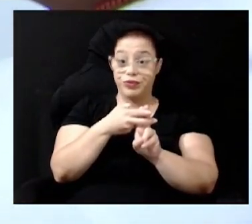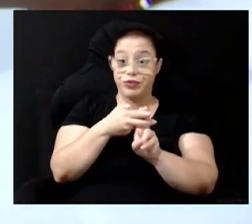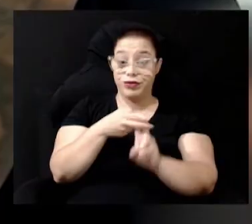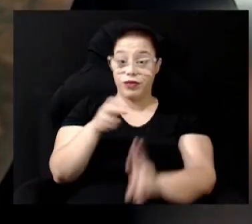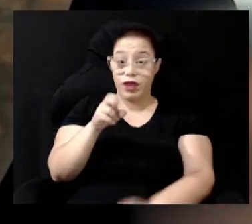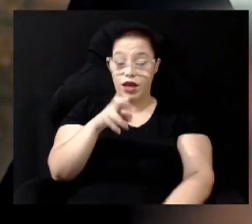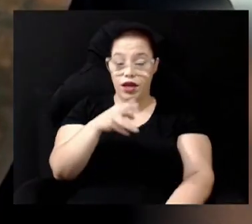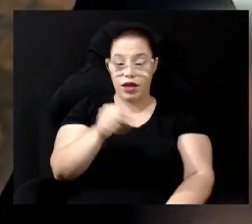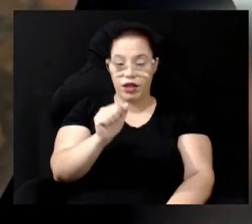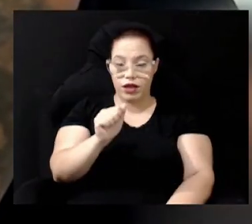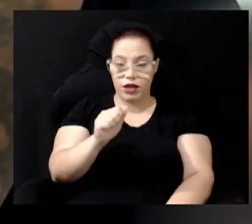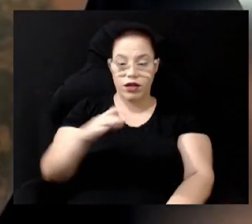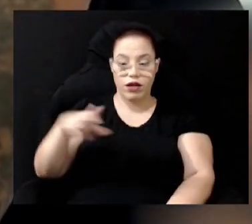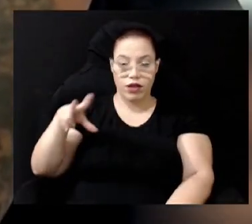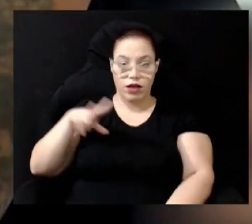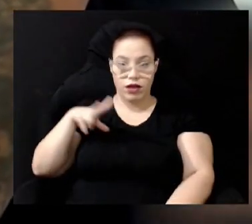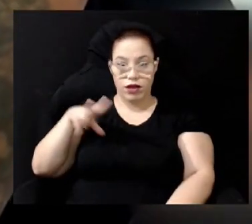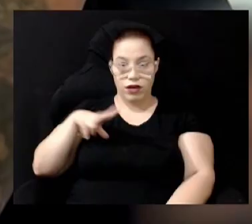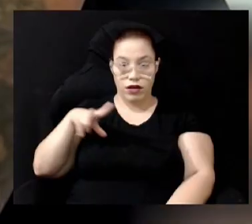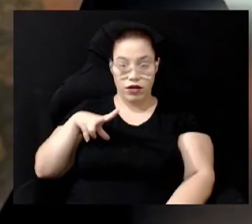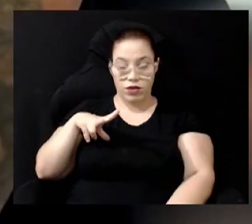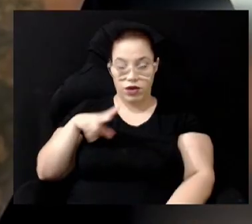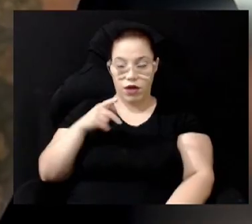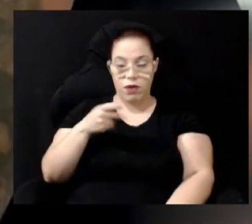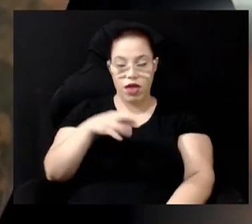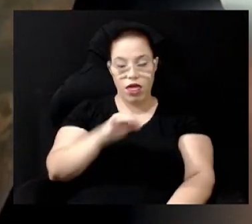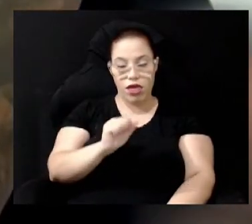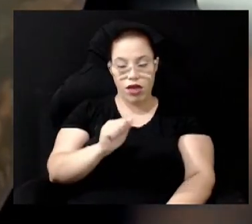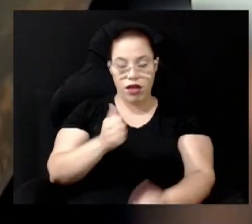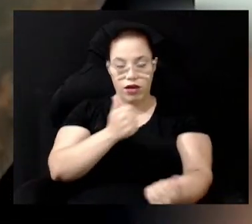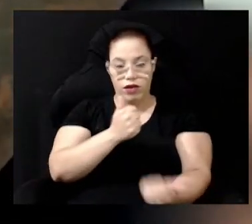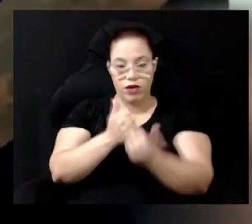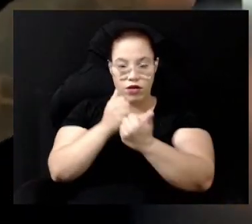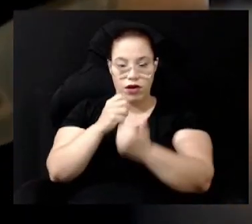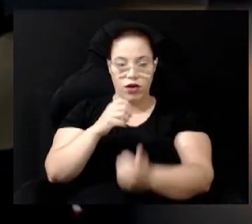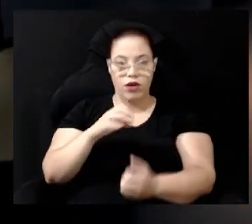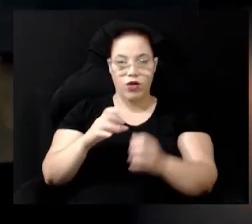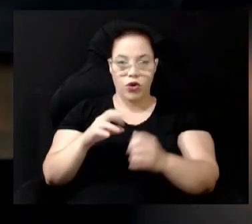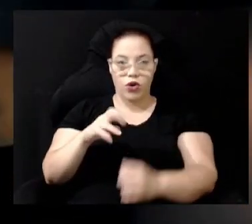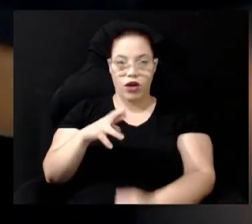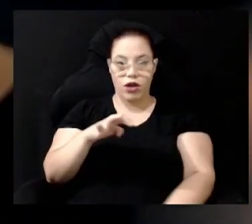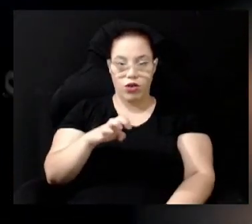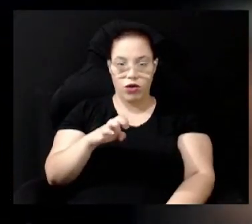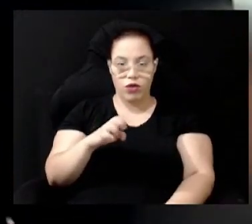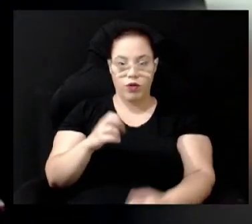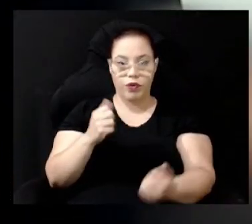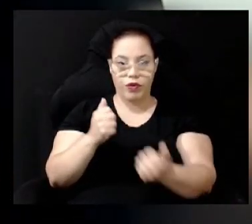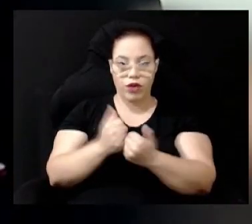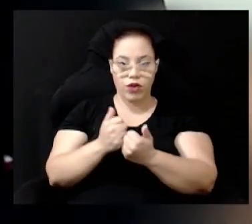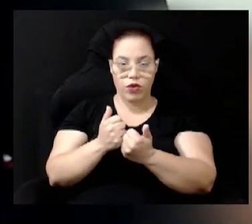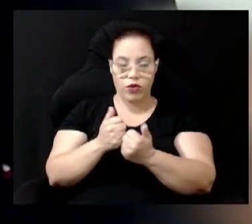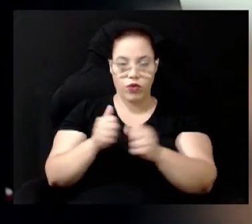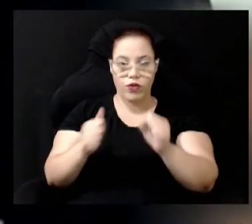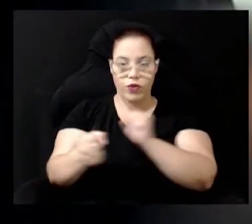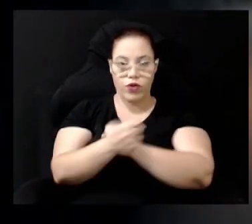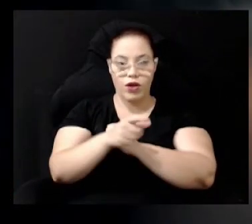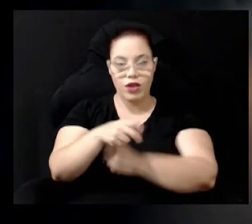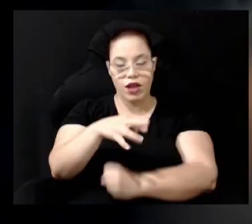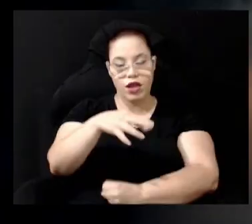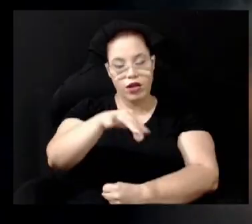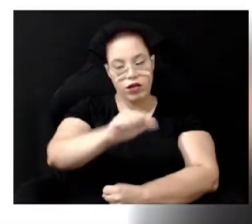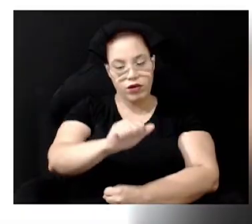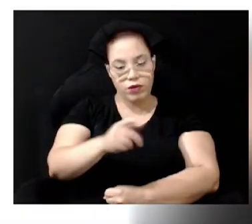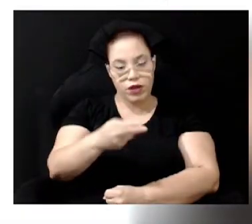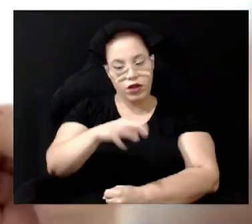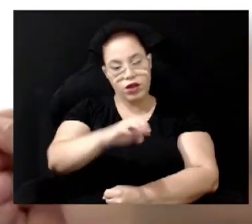rede privada A pentavalente protege contra a coqueluche e ainda contra a difteria, o tétano, a hepatite B e